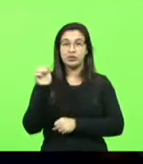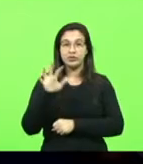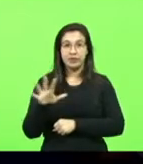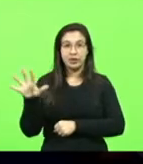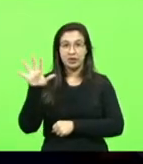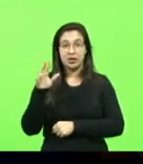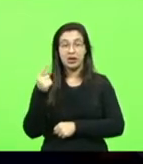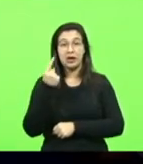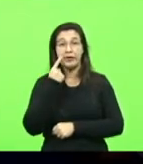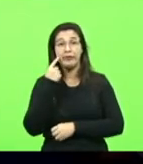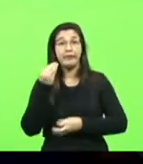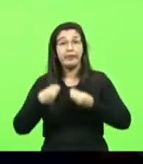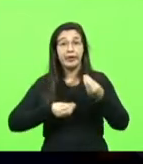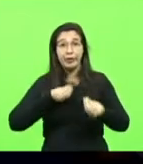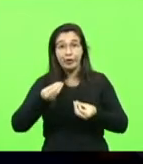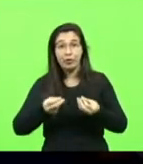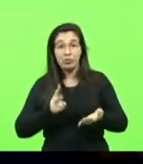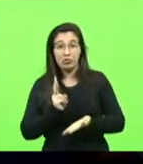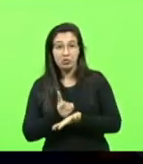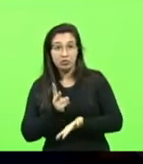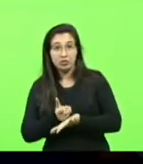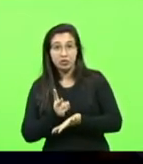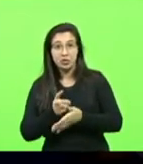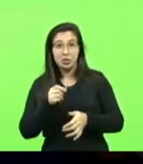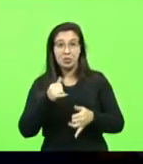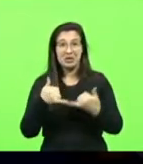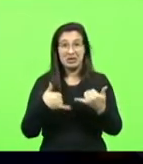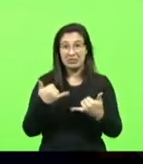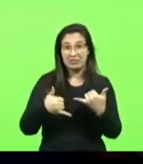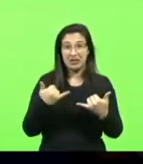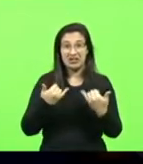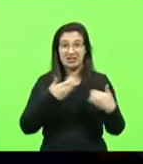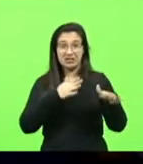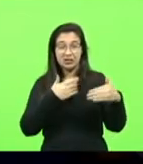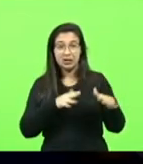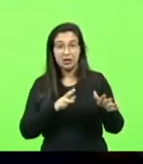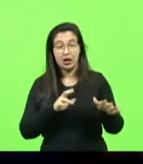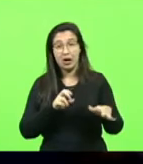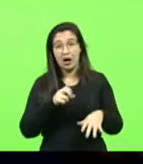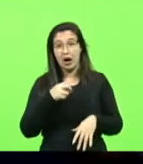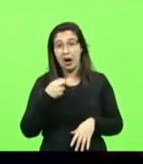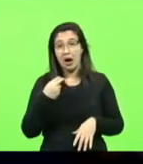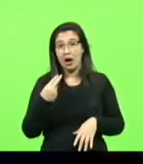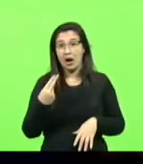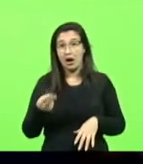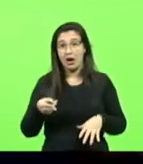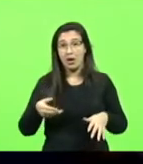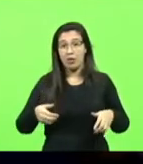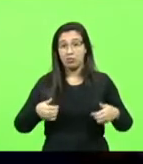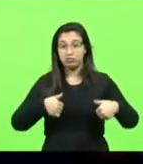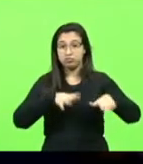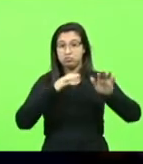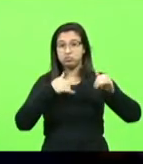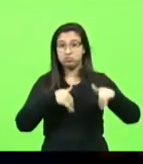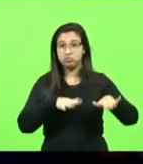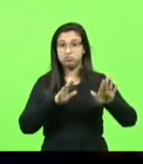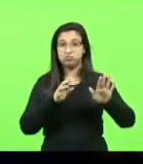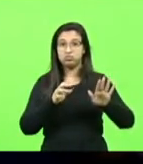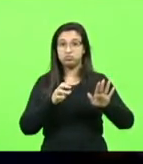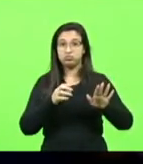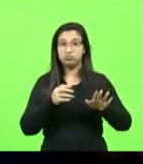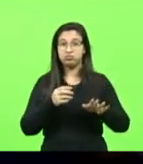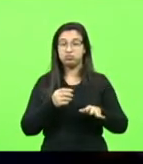a fazer brincadeira ou não, se eles vão continuar atirando nota de 100 pela janela, né,